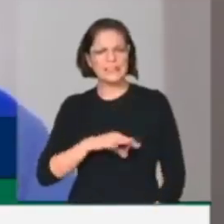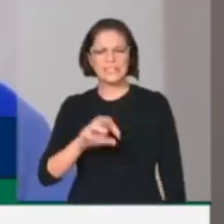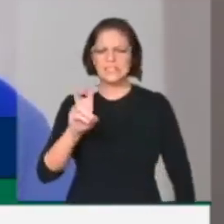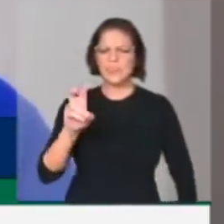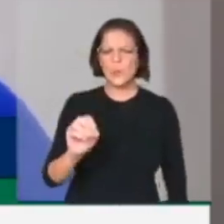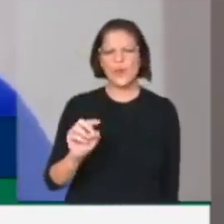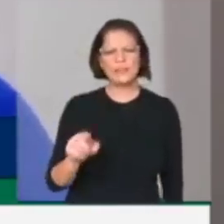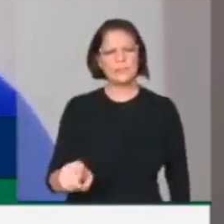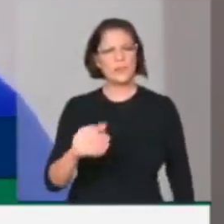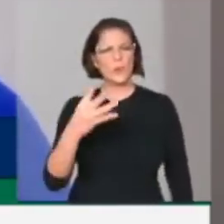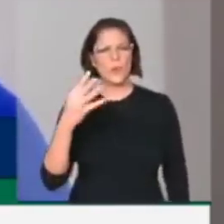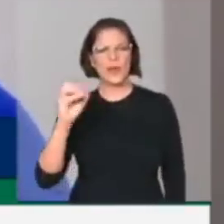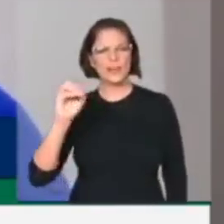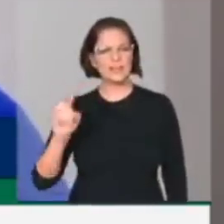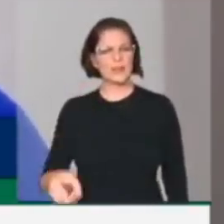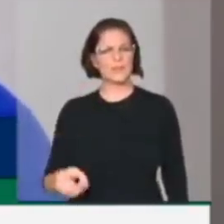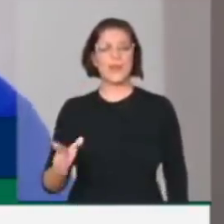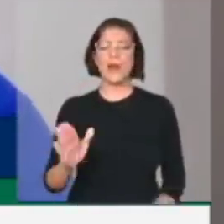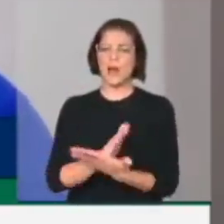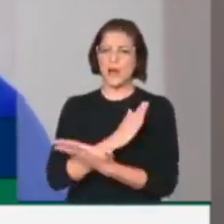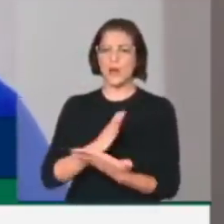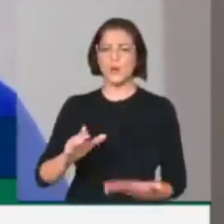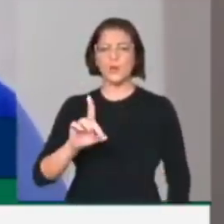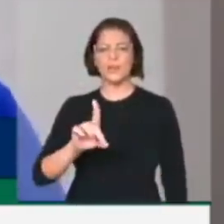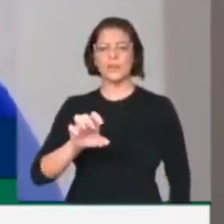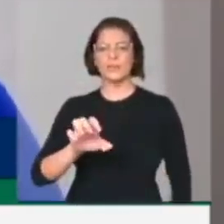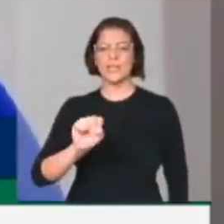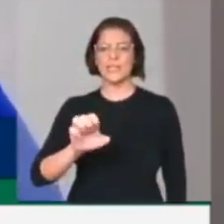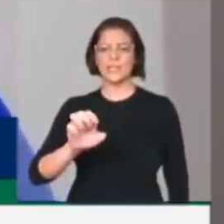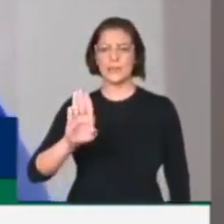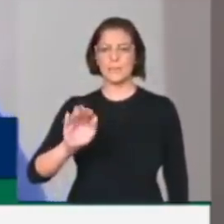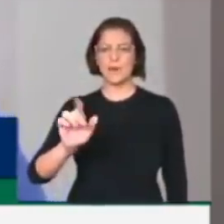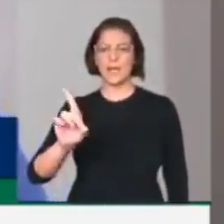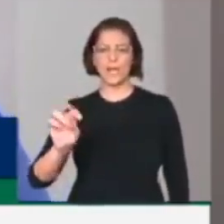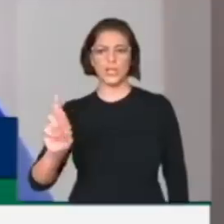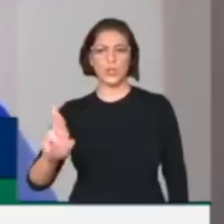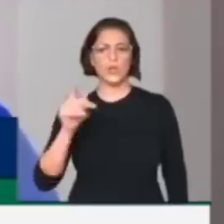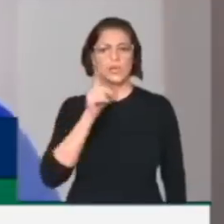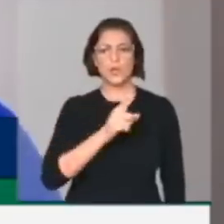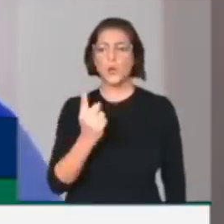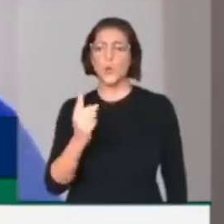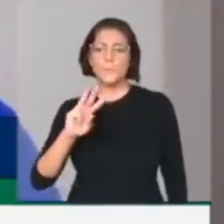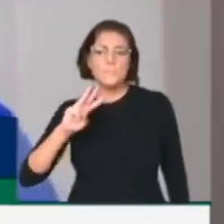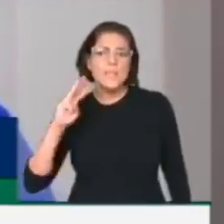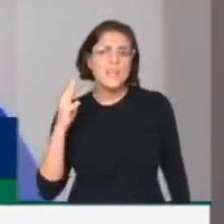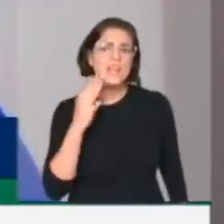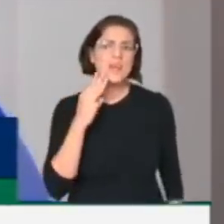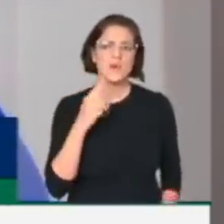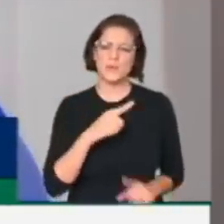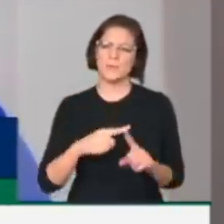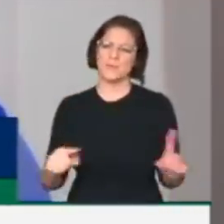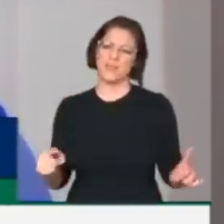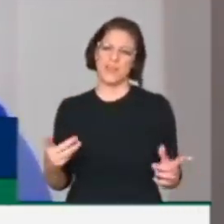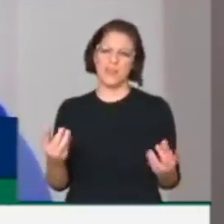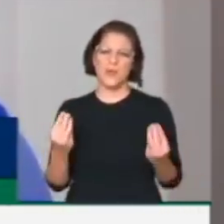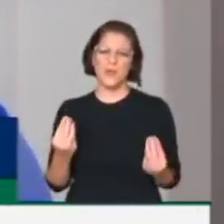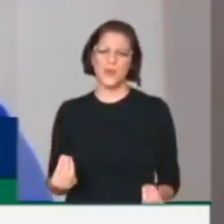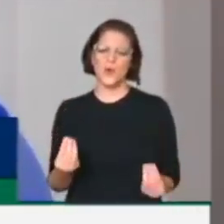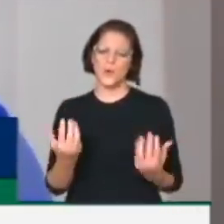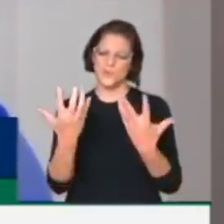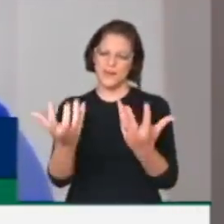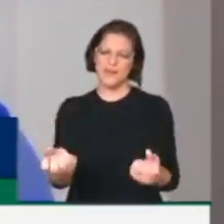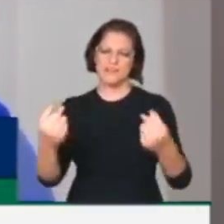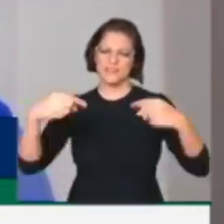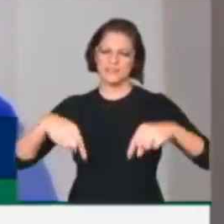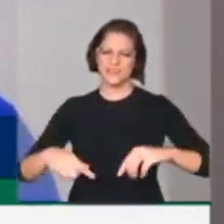R 50, em caso de desembargador que pegou em um único mês R 1 milhão e meio de reais. Com a aquecência desse parlamento, com a